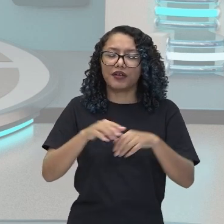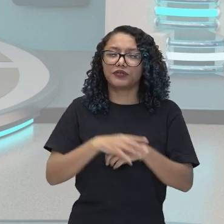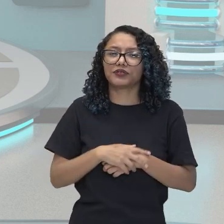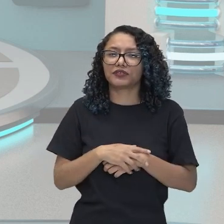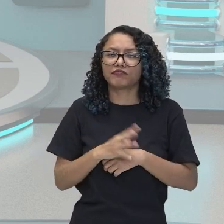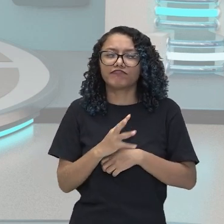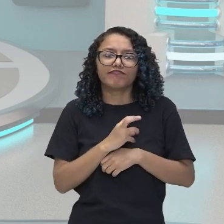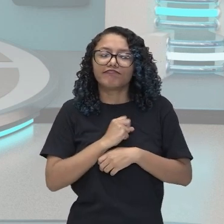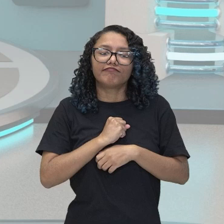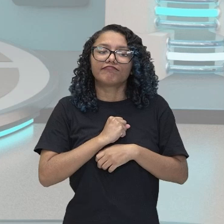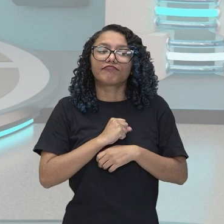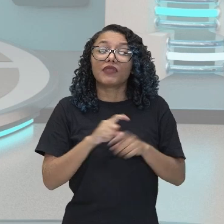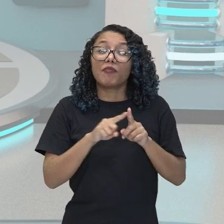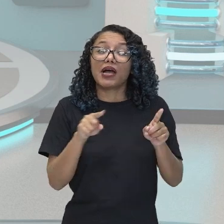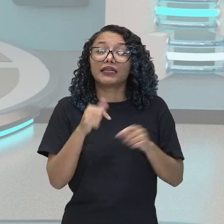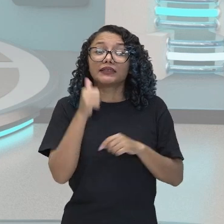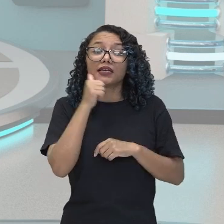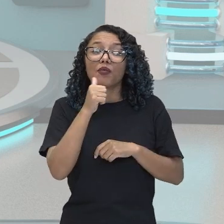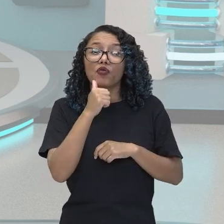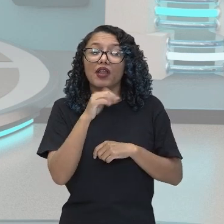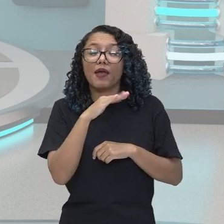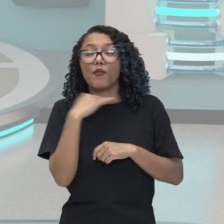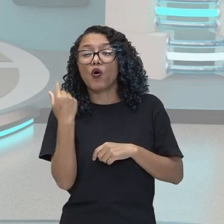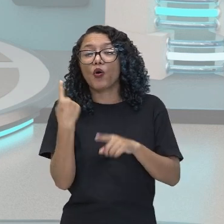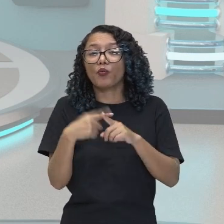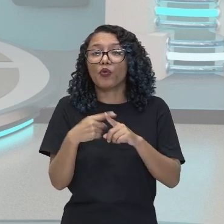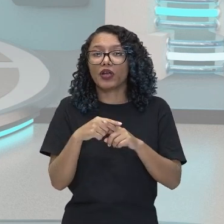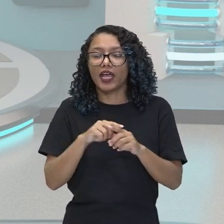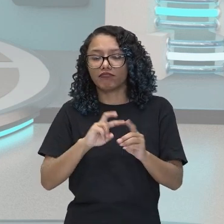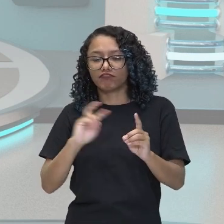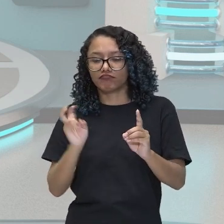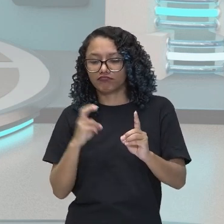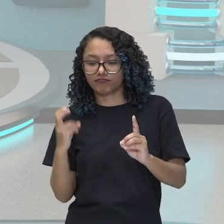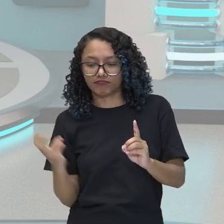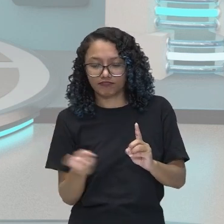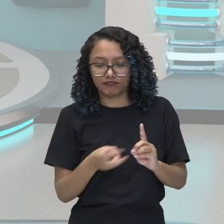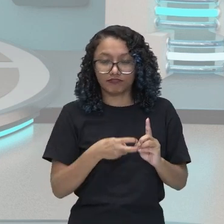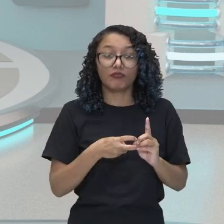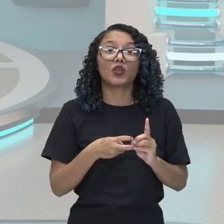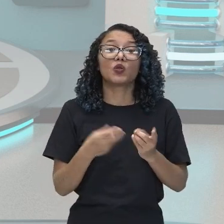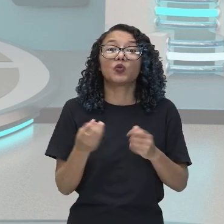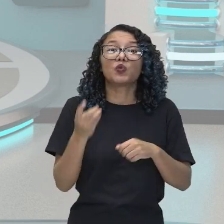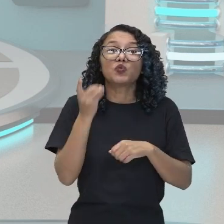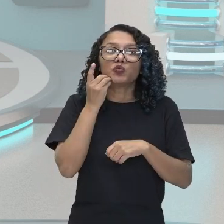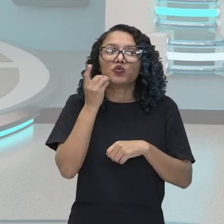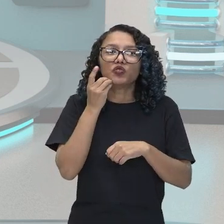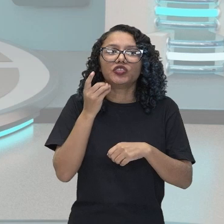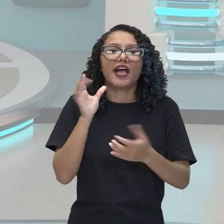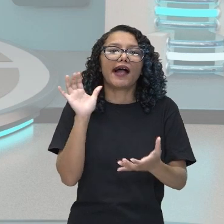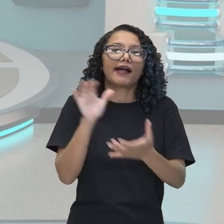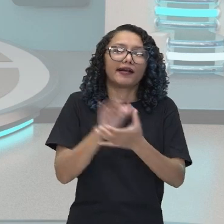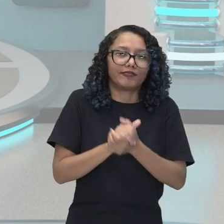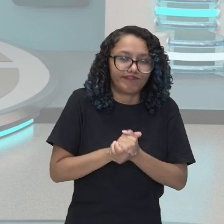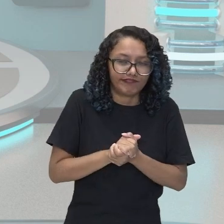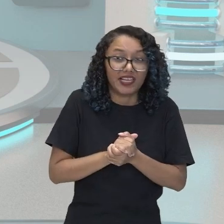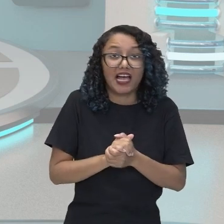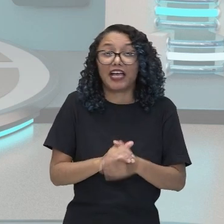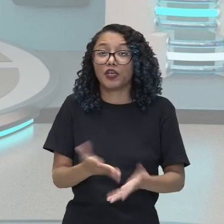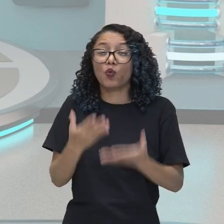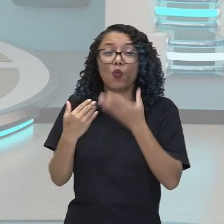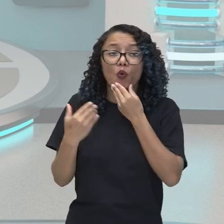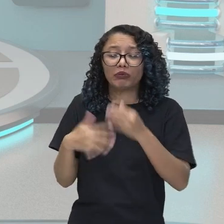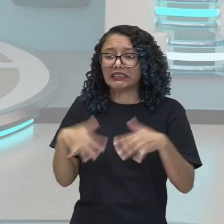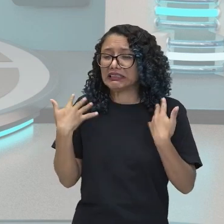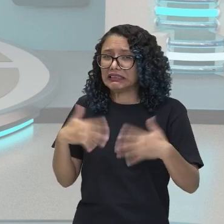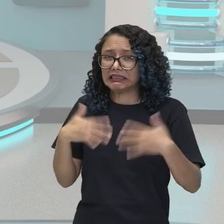Eurídice morre picada por uma serpente no dia de seu casamento, Ofeu, desesperado, decide